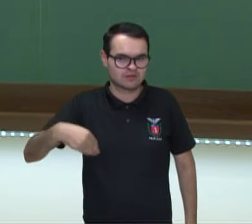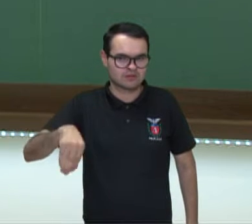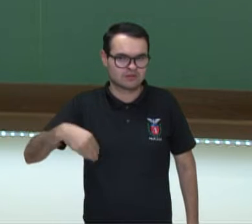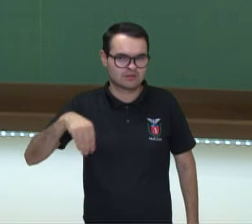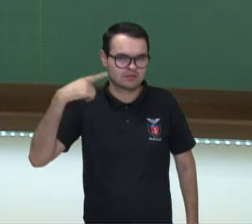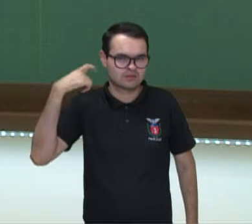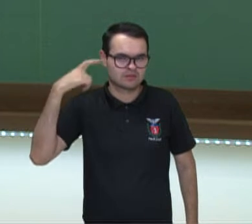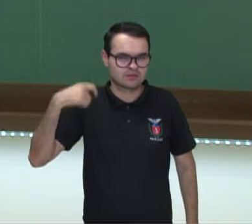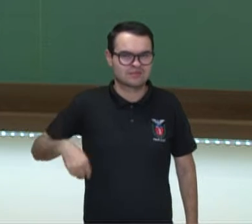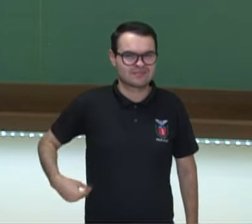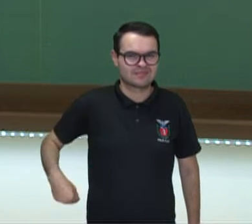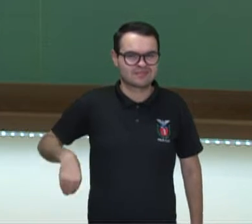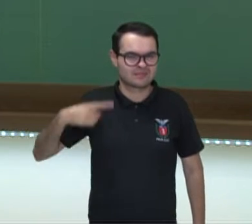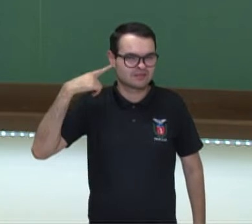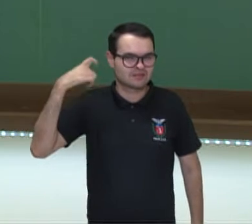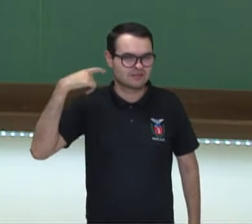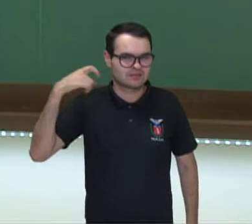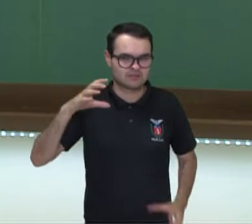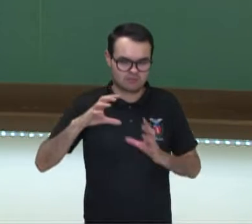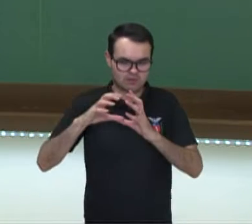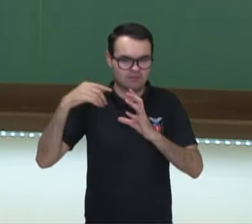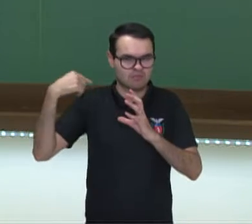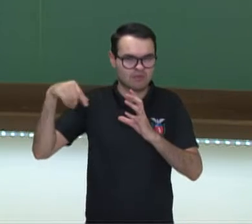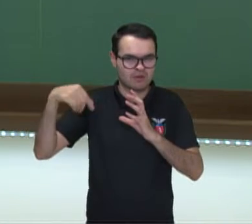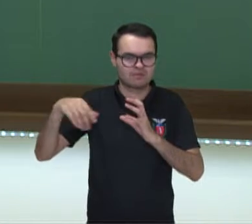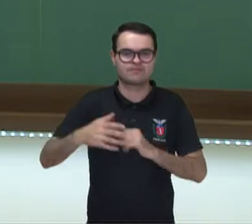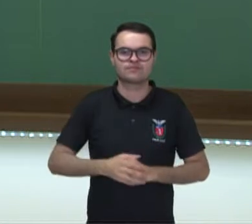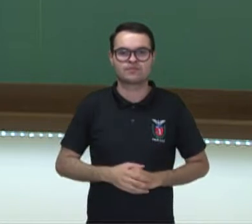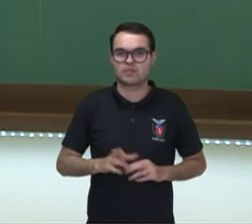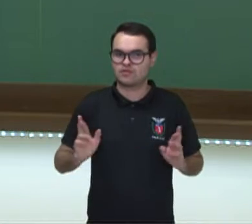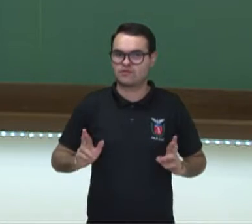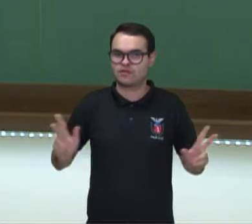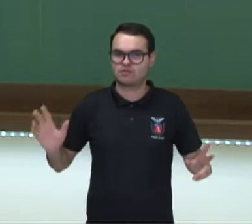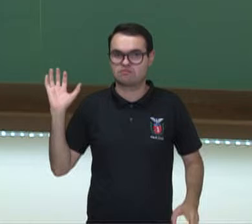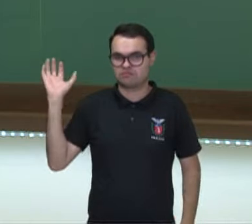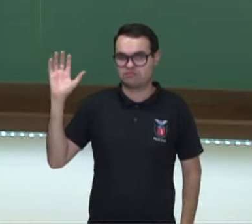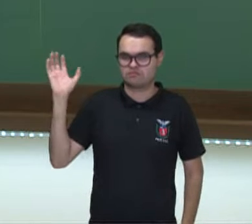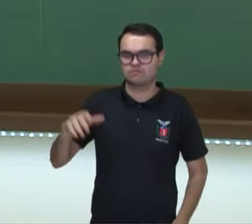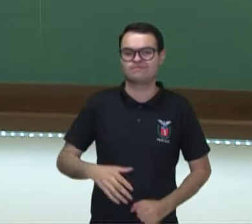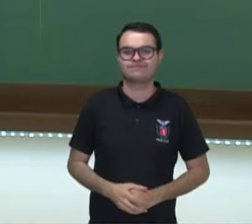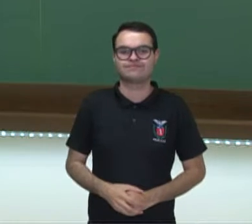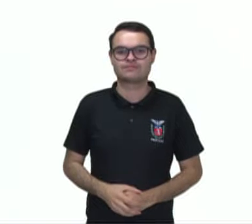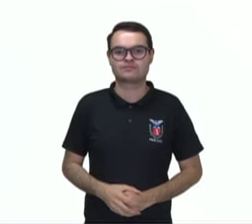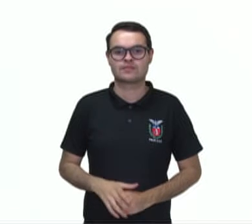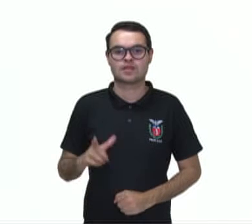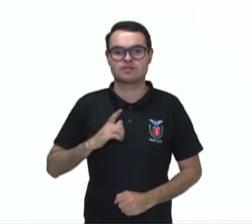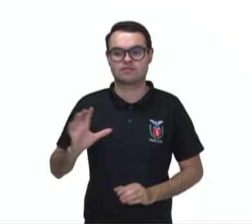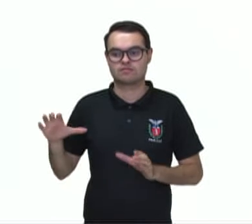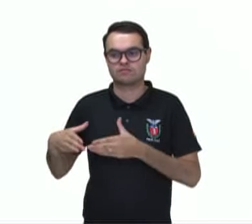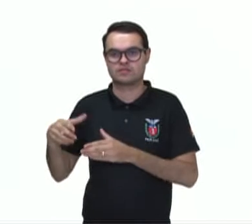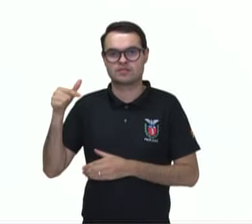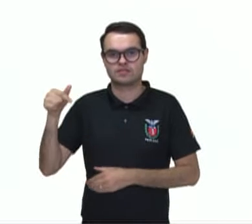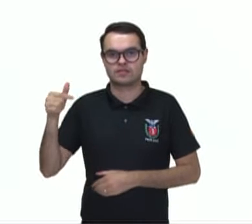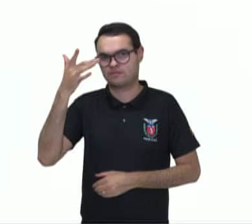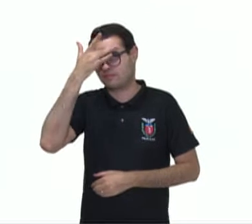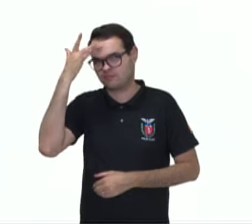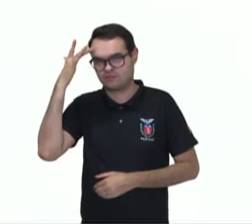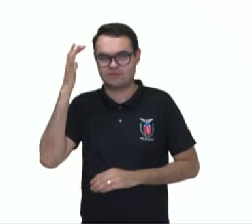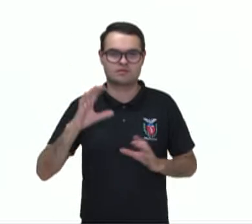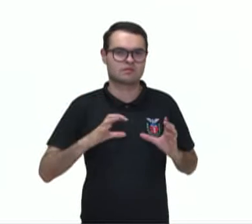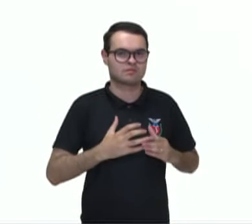handebol. as equipes, voltando. Então, temos sete jogadores de cada lado, como vocês podem